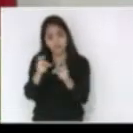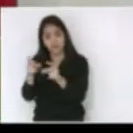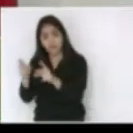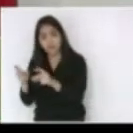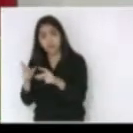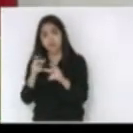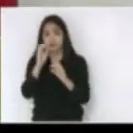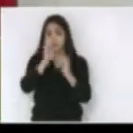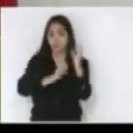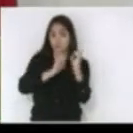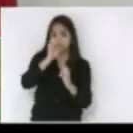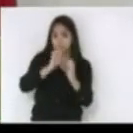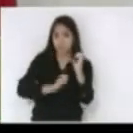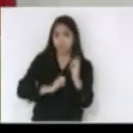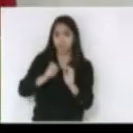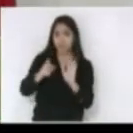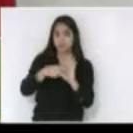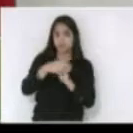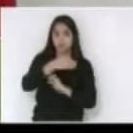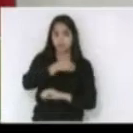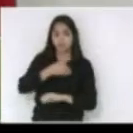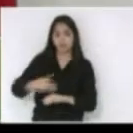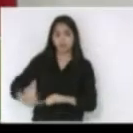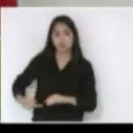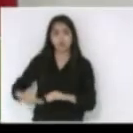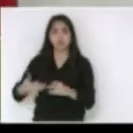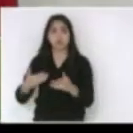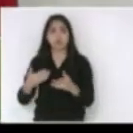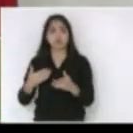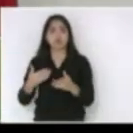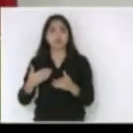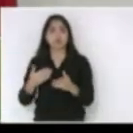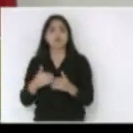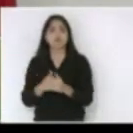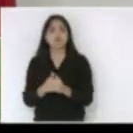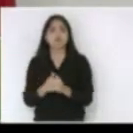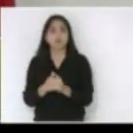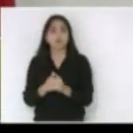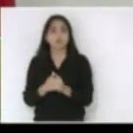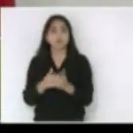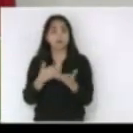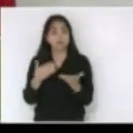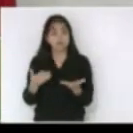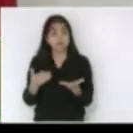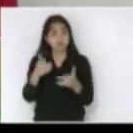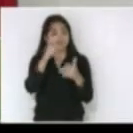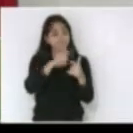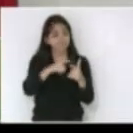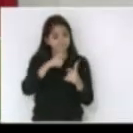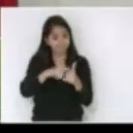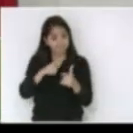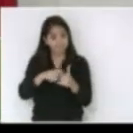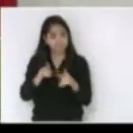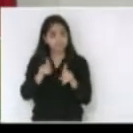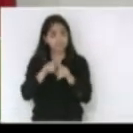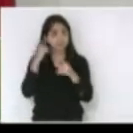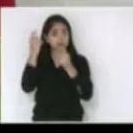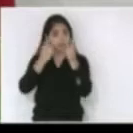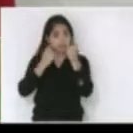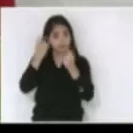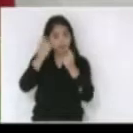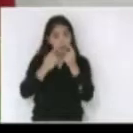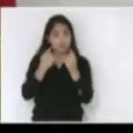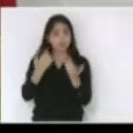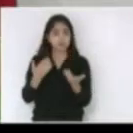estatais que são estratégicas a soberania nacional e isso nos causa uma grande preocupação senhor